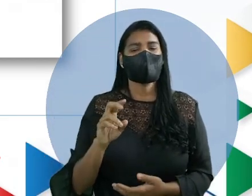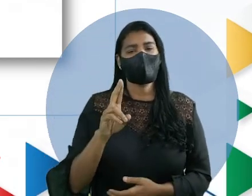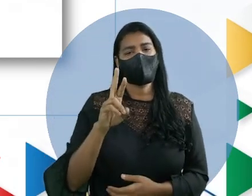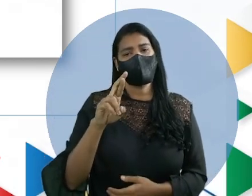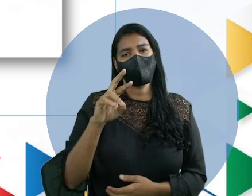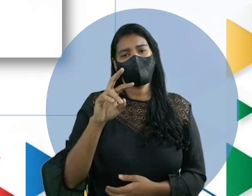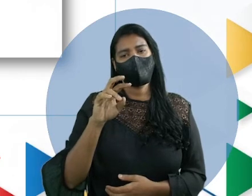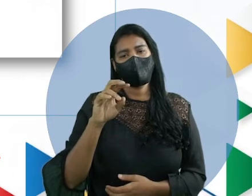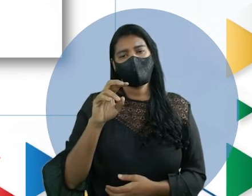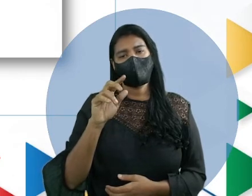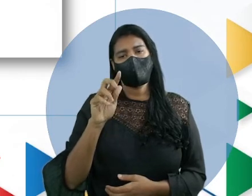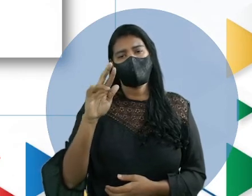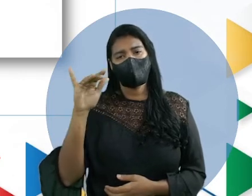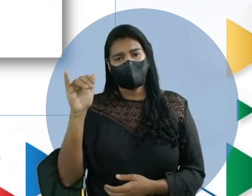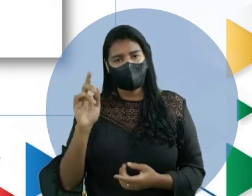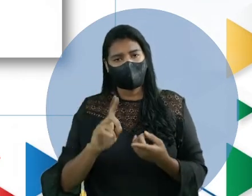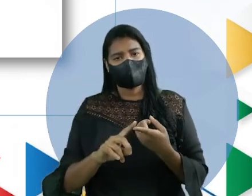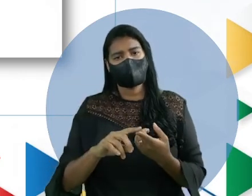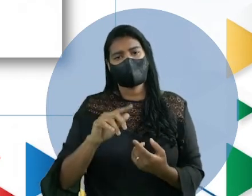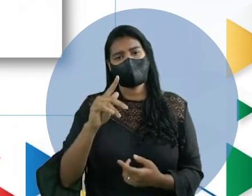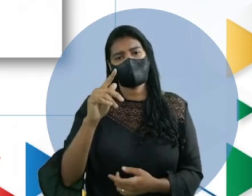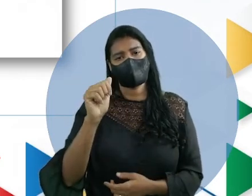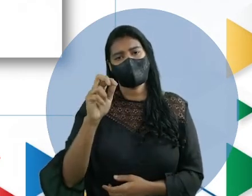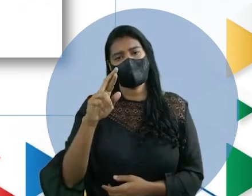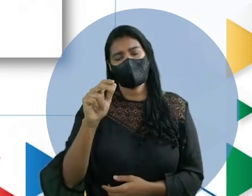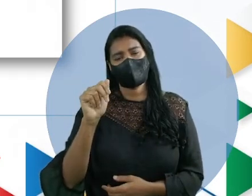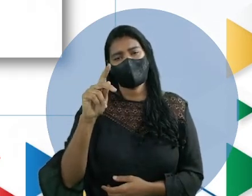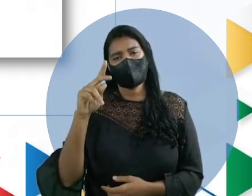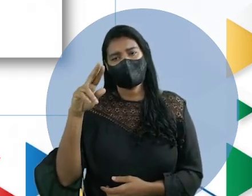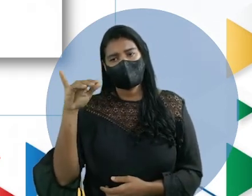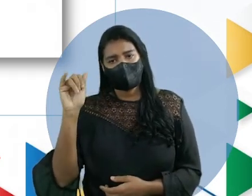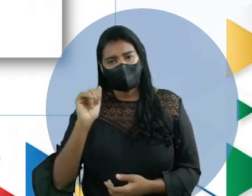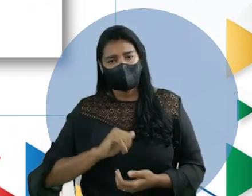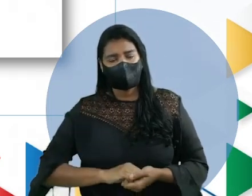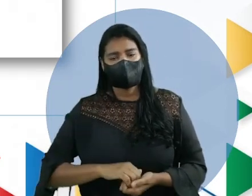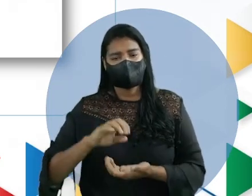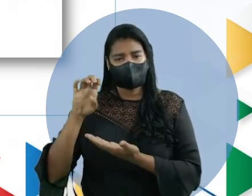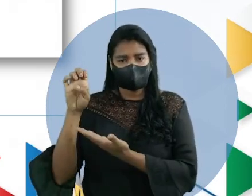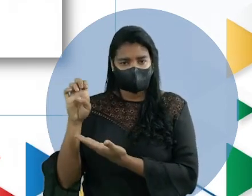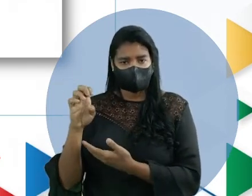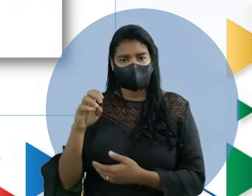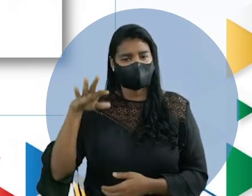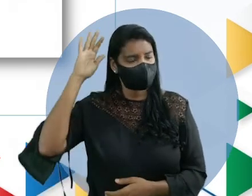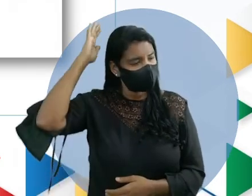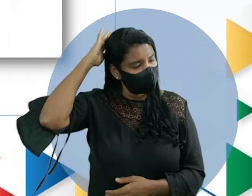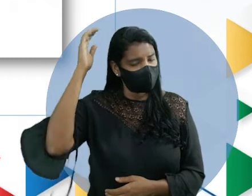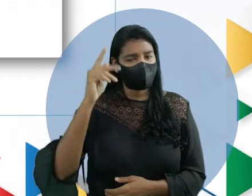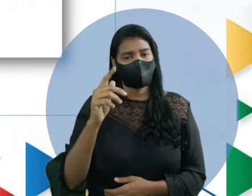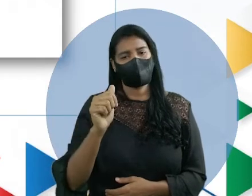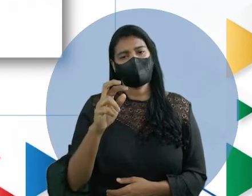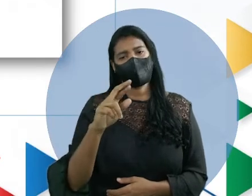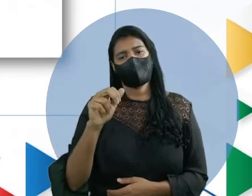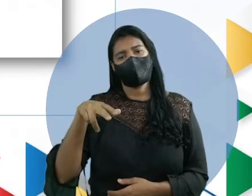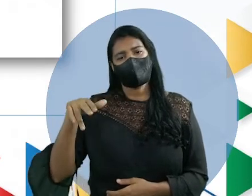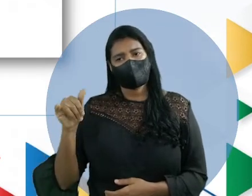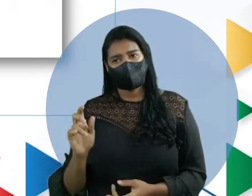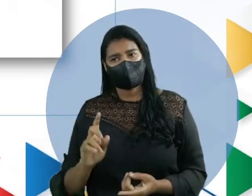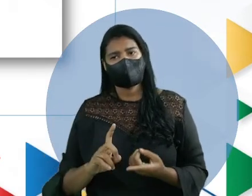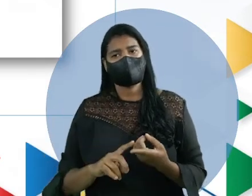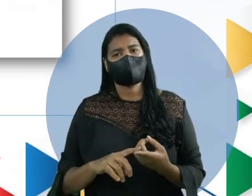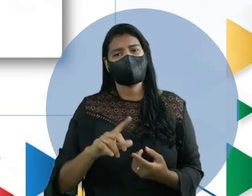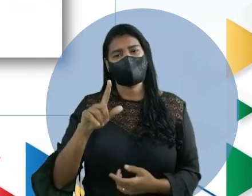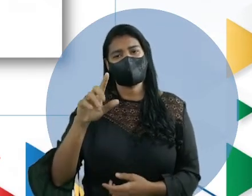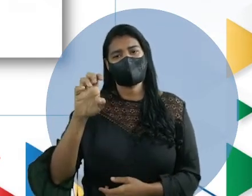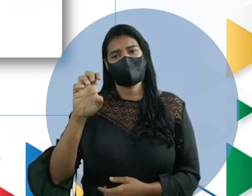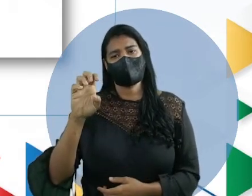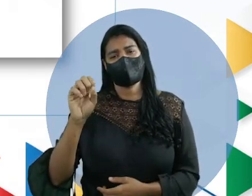Uruguai e do Paraguai. Ou a letrinha E, do Paraná, a bacia do Paraná e a bacia do